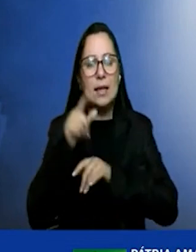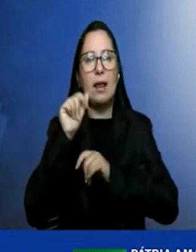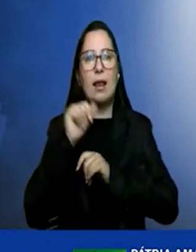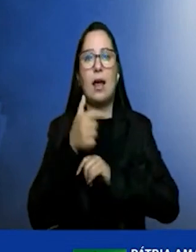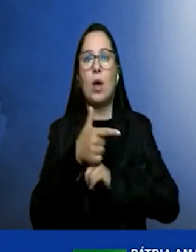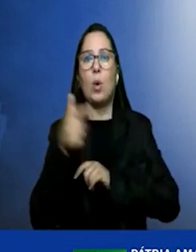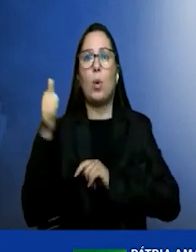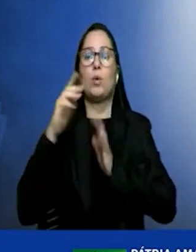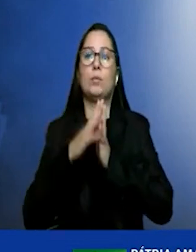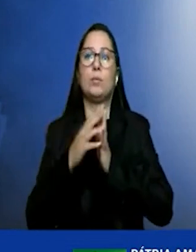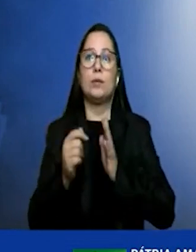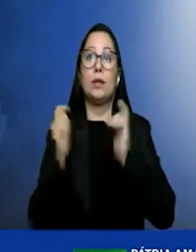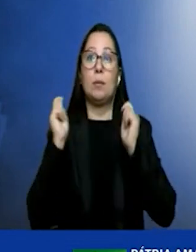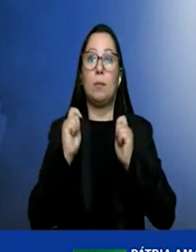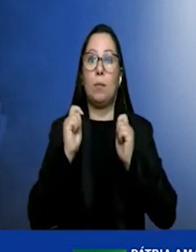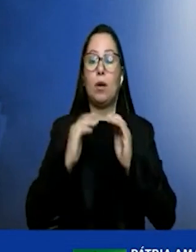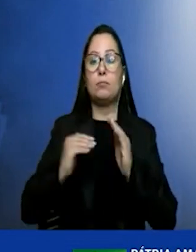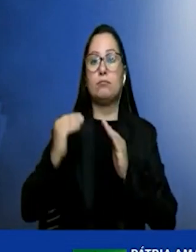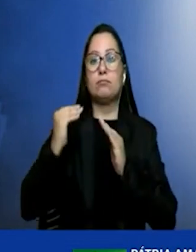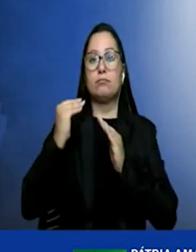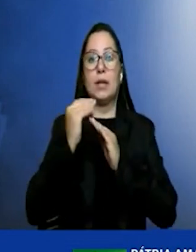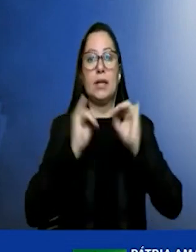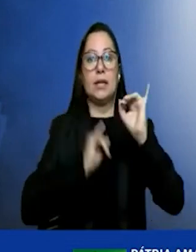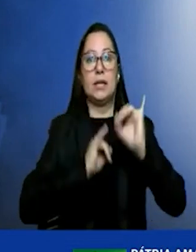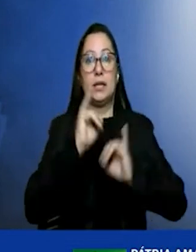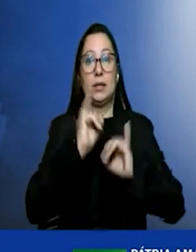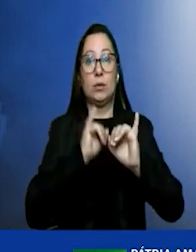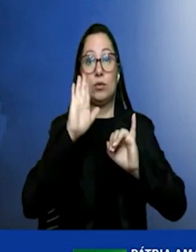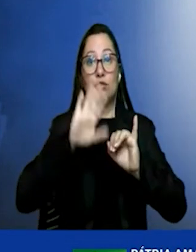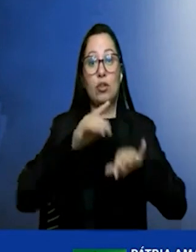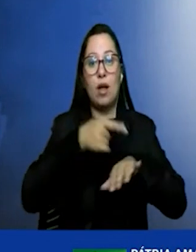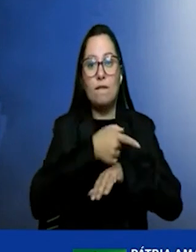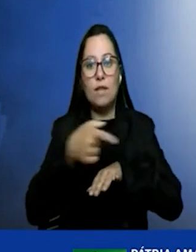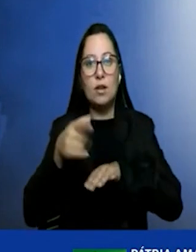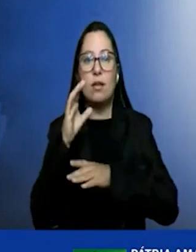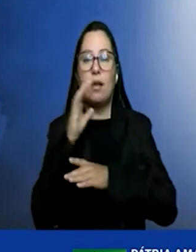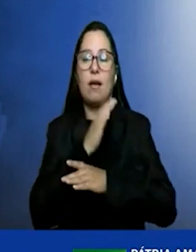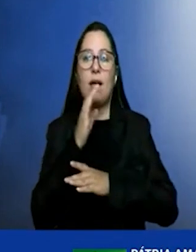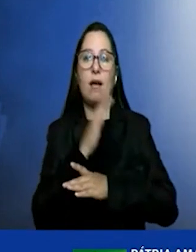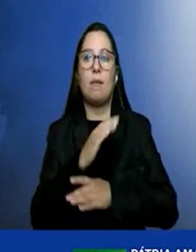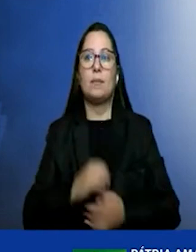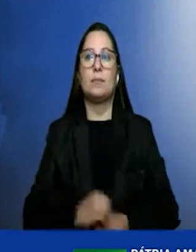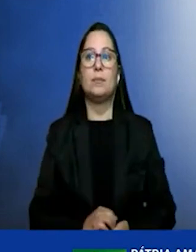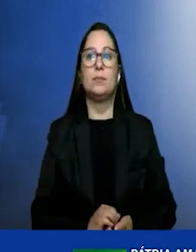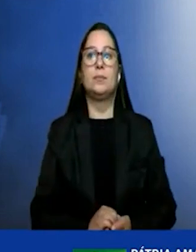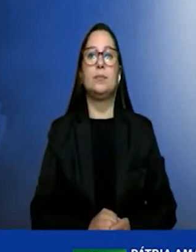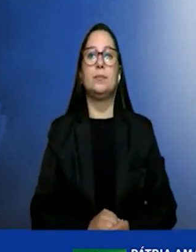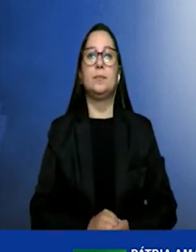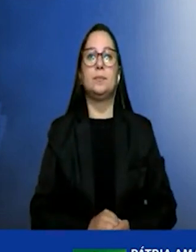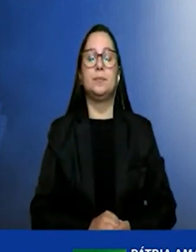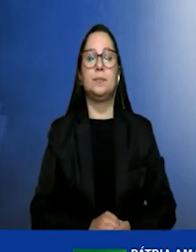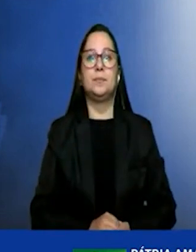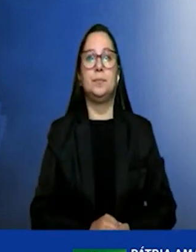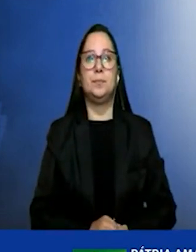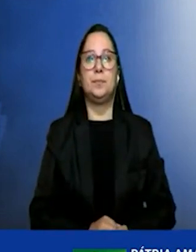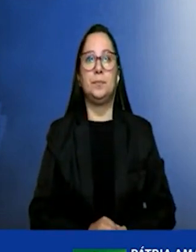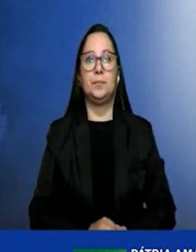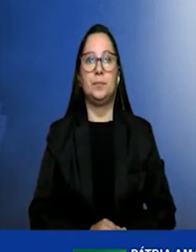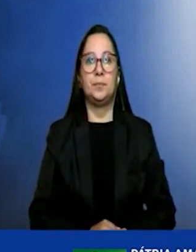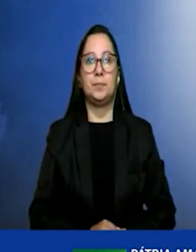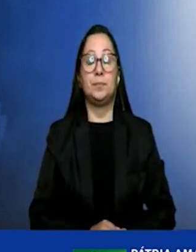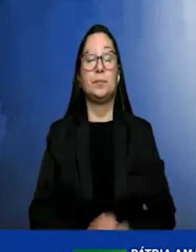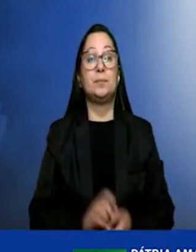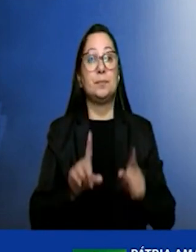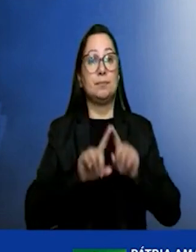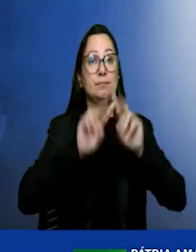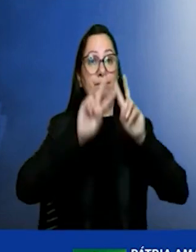para suportar a indústria que está numa velocidade maior bom além disso esse é um tema global